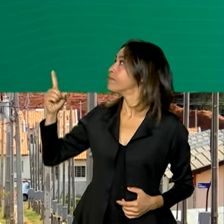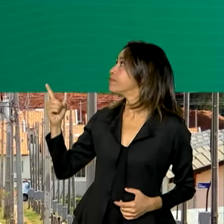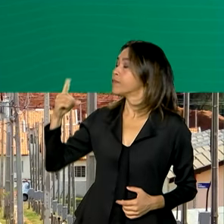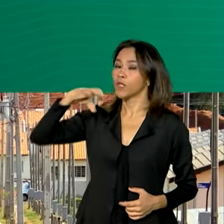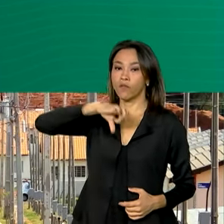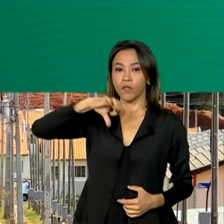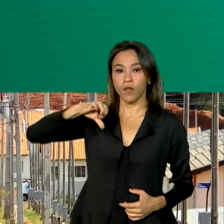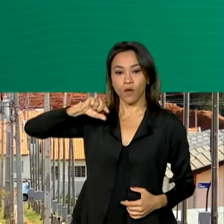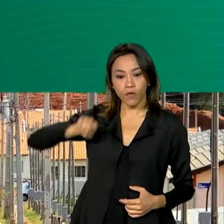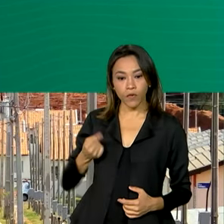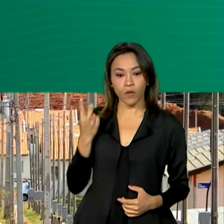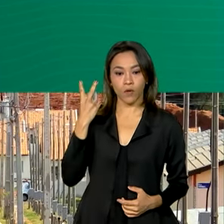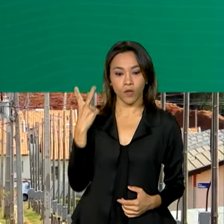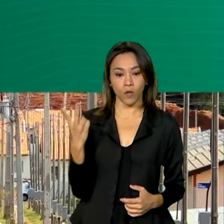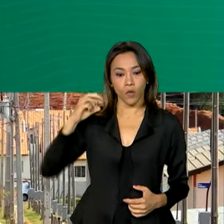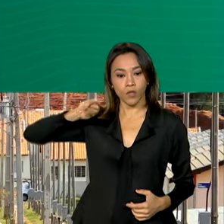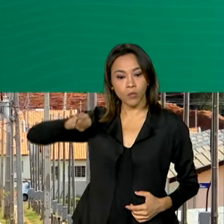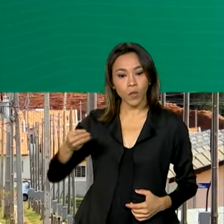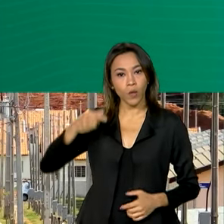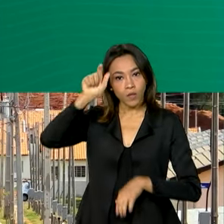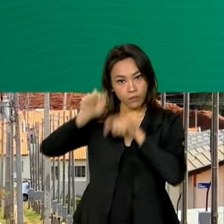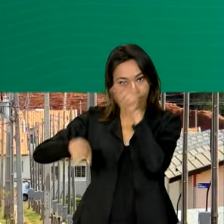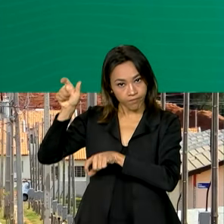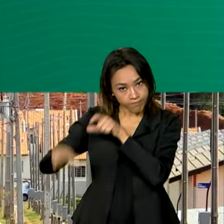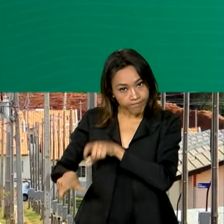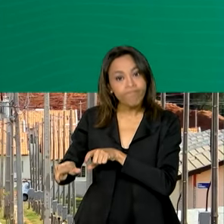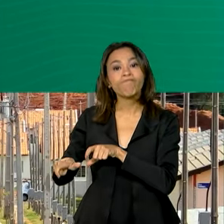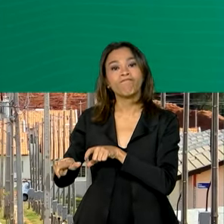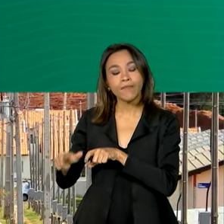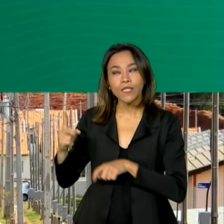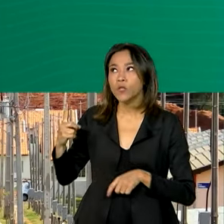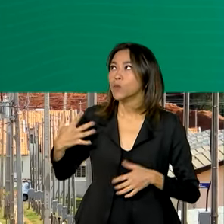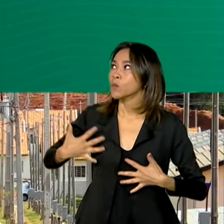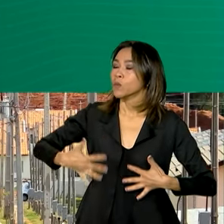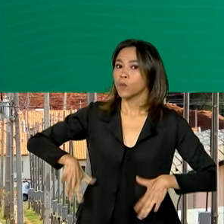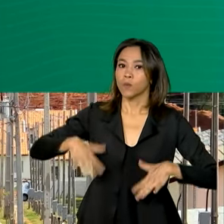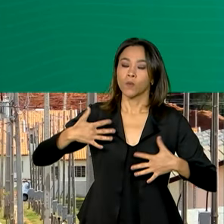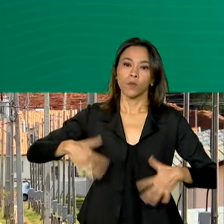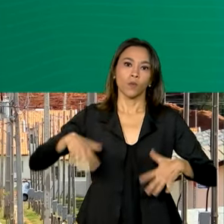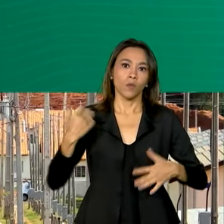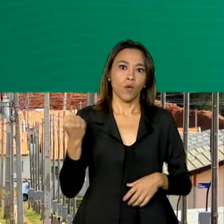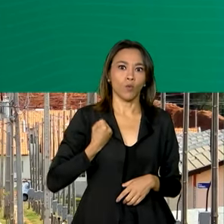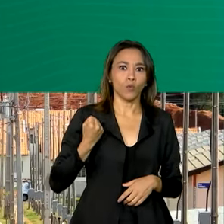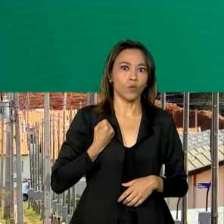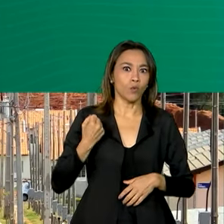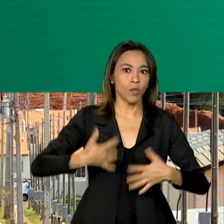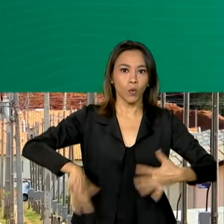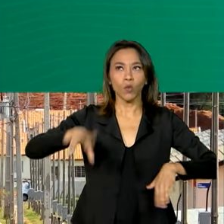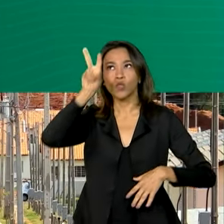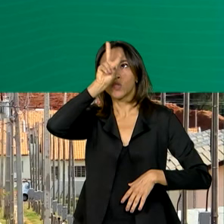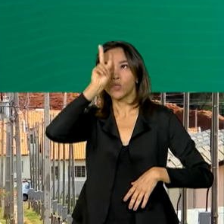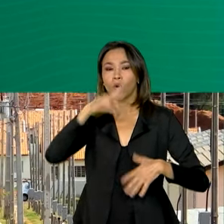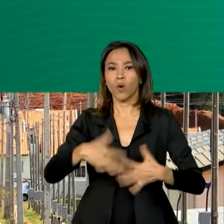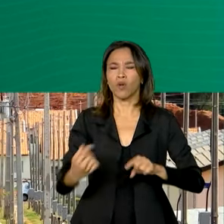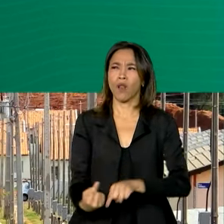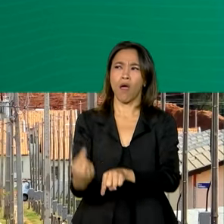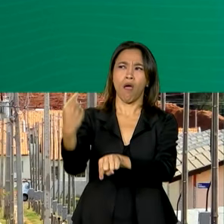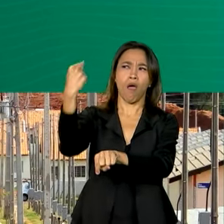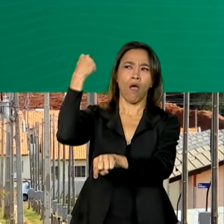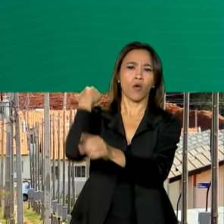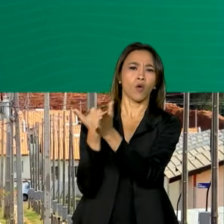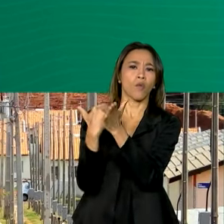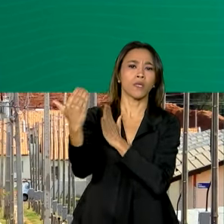,2 milhões de pessoas. É o maior valor da série histórica, iniciada em